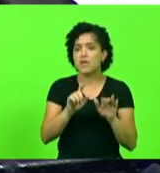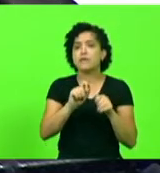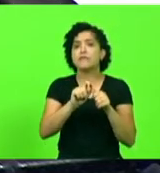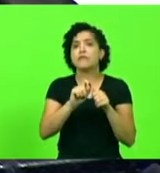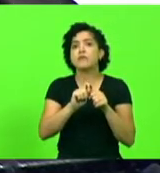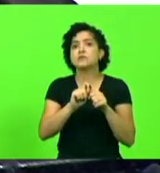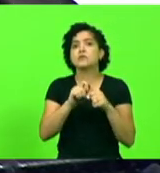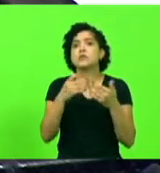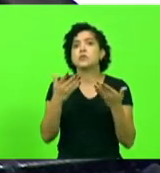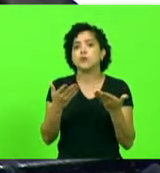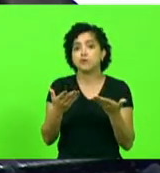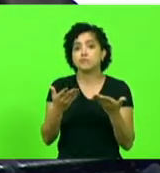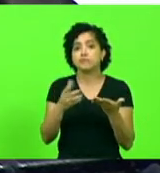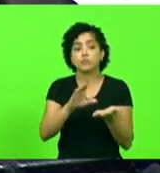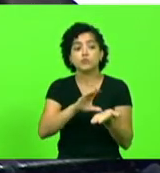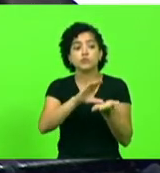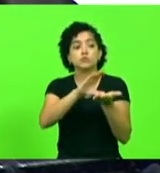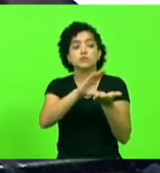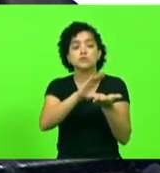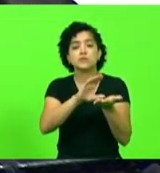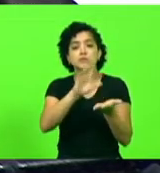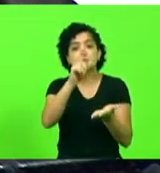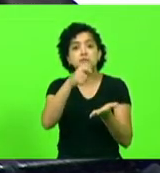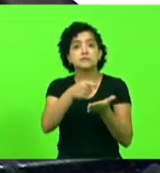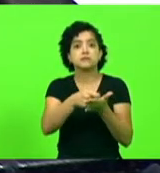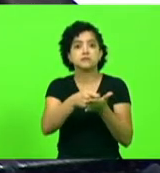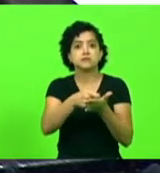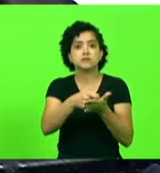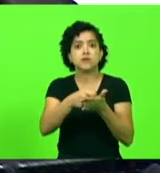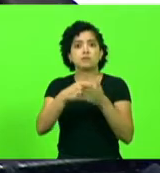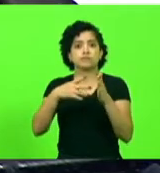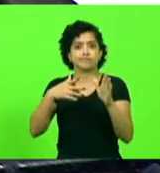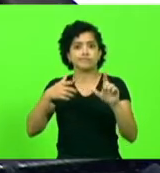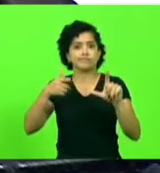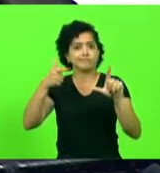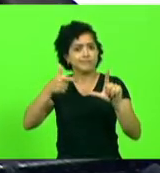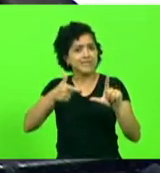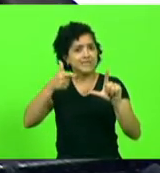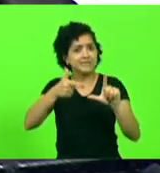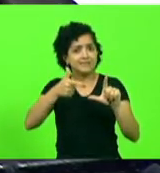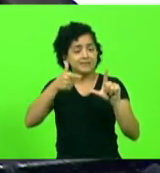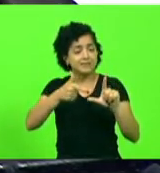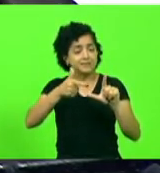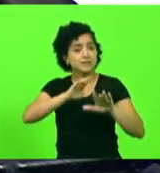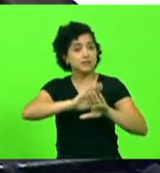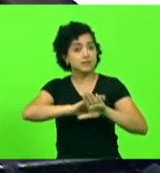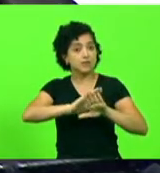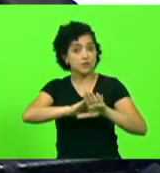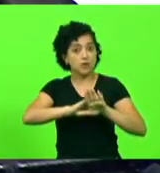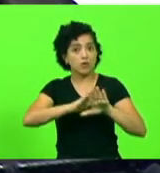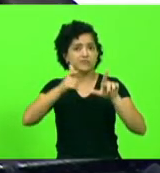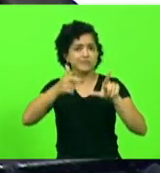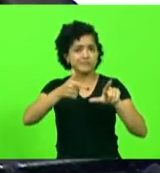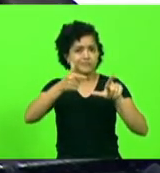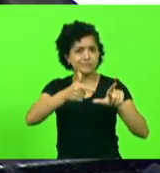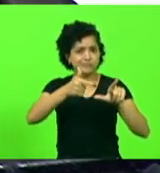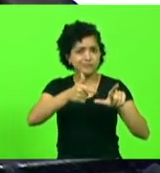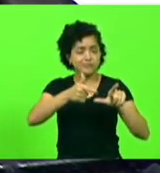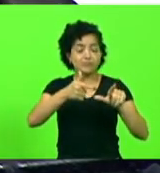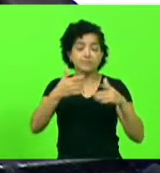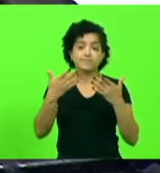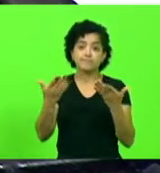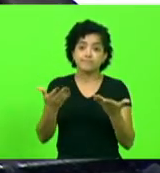esses conselhos, infelizmente, é fazer militância ideológica. E, para a surpresa de zero pessoas,